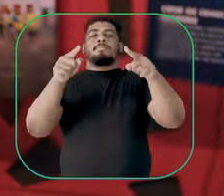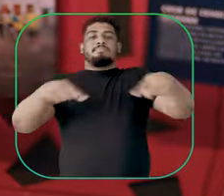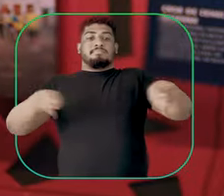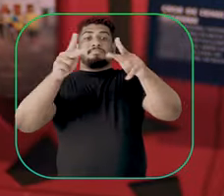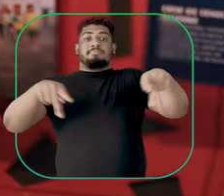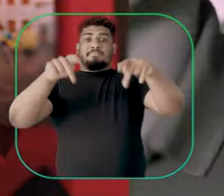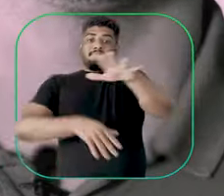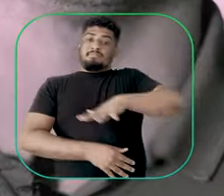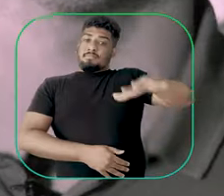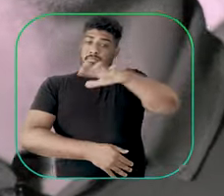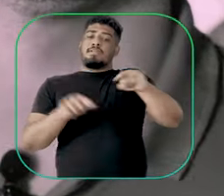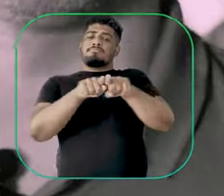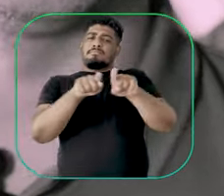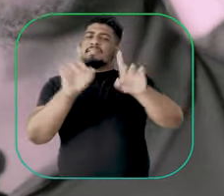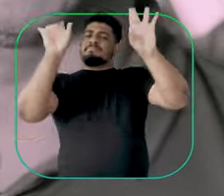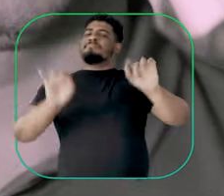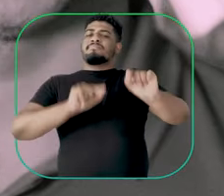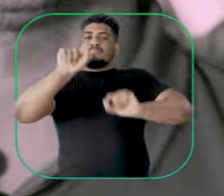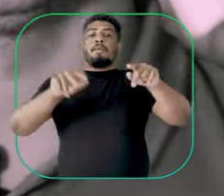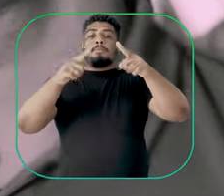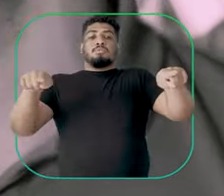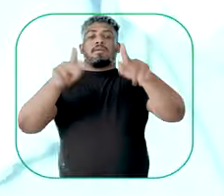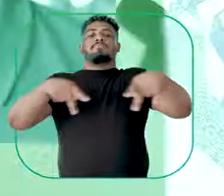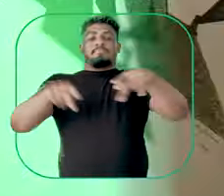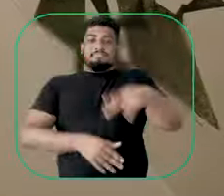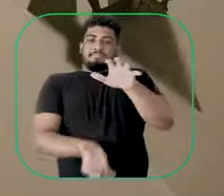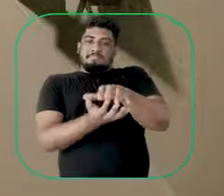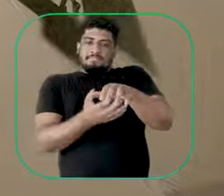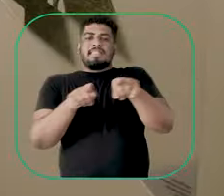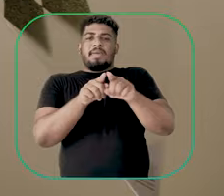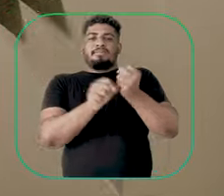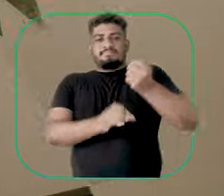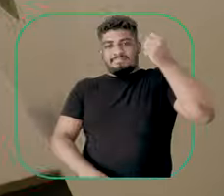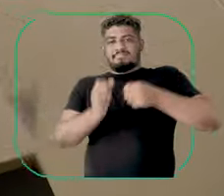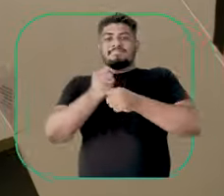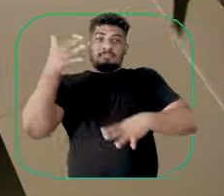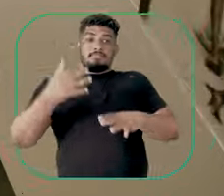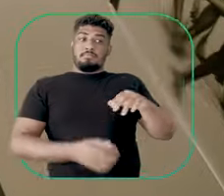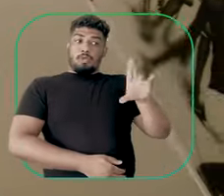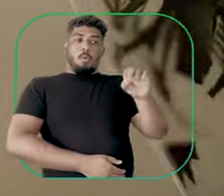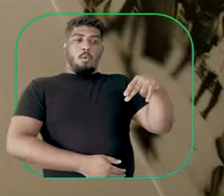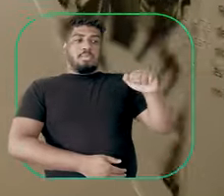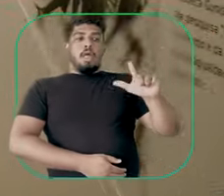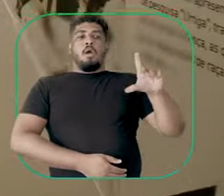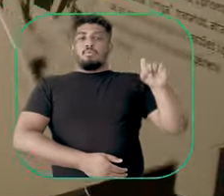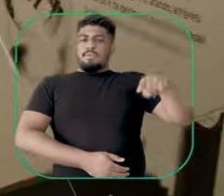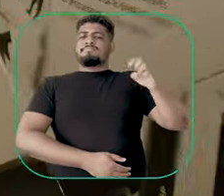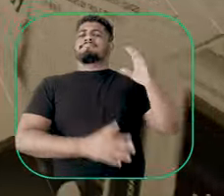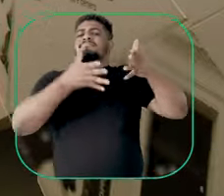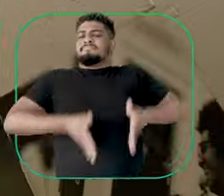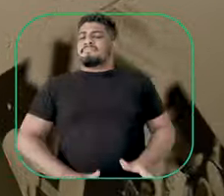popular de maneira geral, especialmente da música popular pernambucana e do frevo. Ronaldo é do Maranhão. Depois de estudar música na